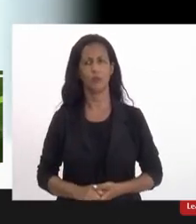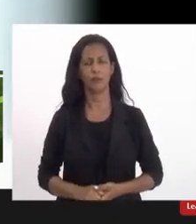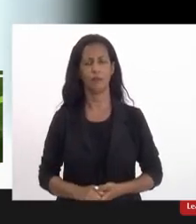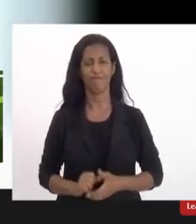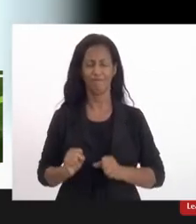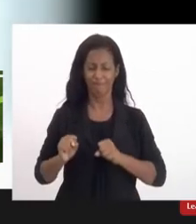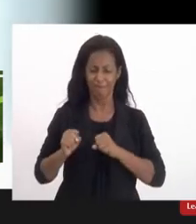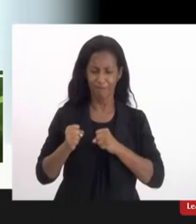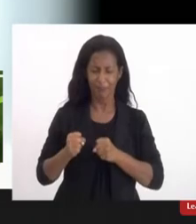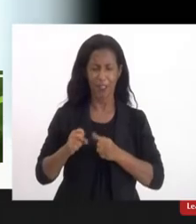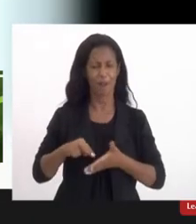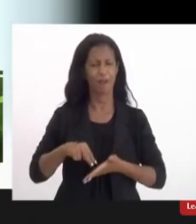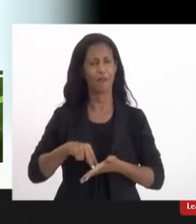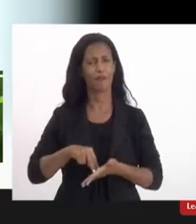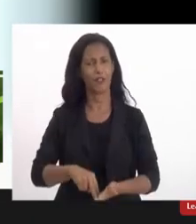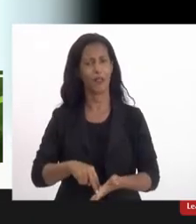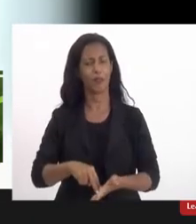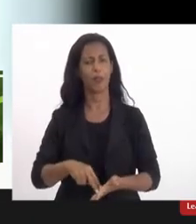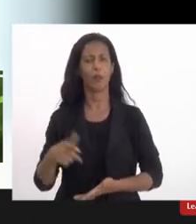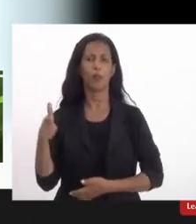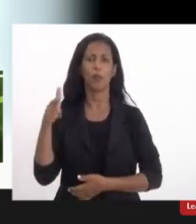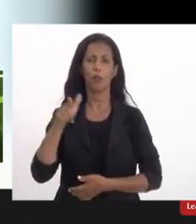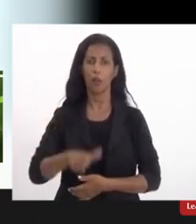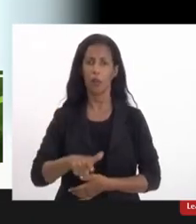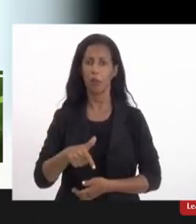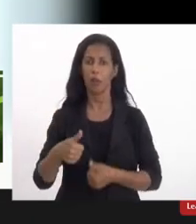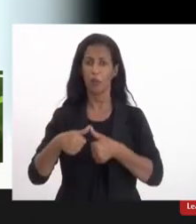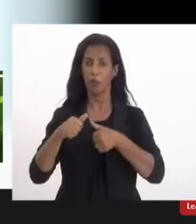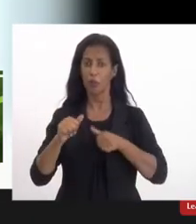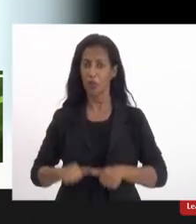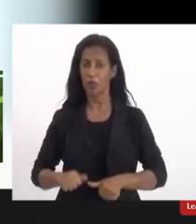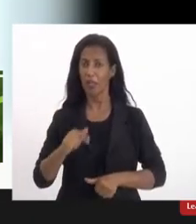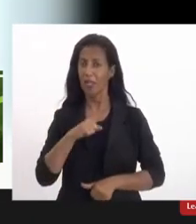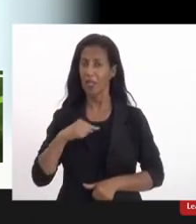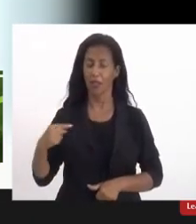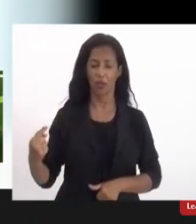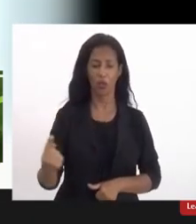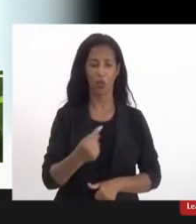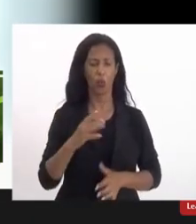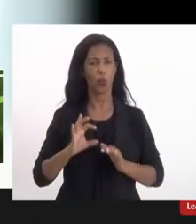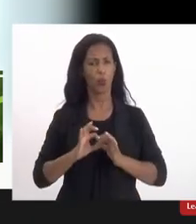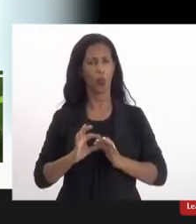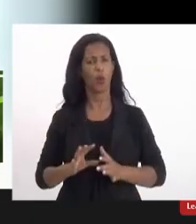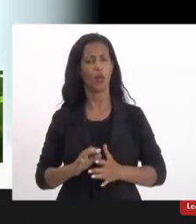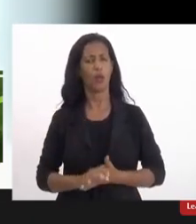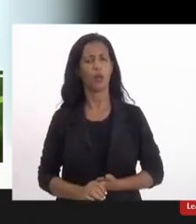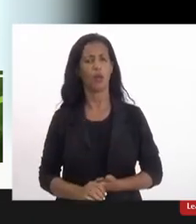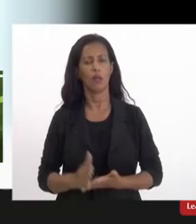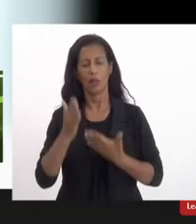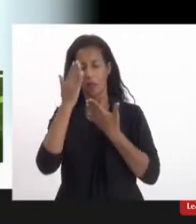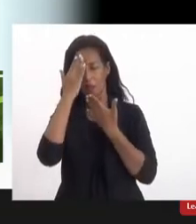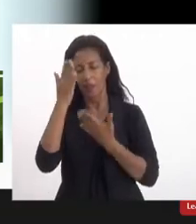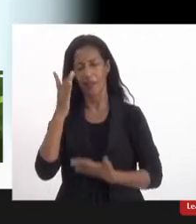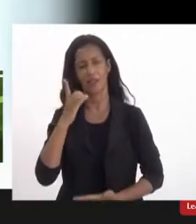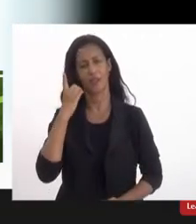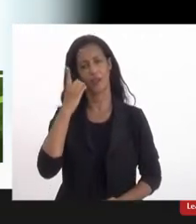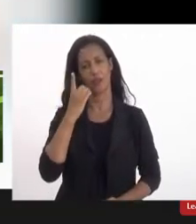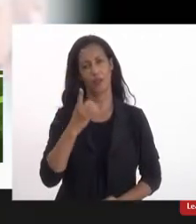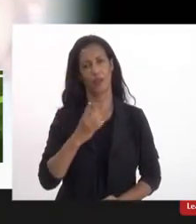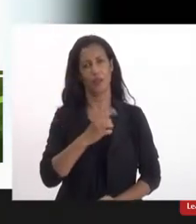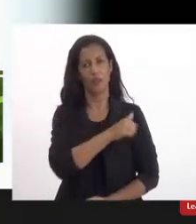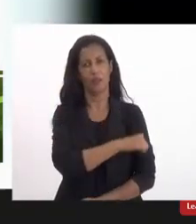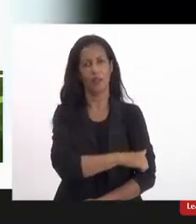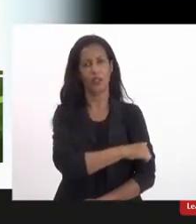porque, repito, estaremos aqui até que todas sejam livres. Mais uma vez, agradeço, deputada, Rejane.